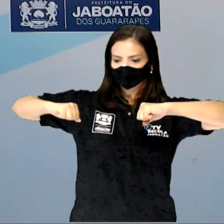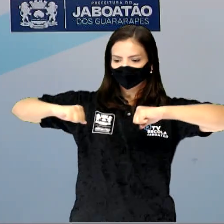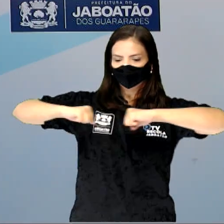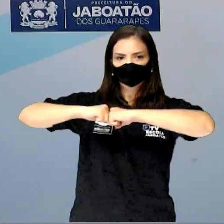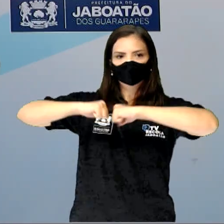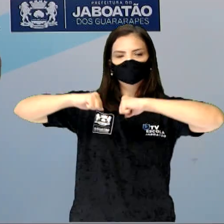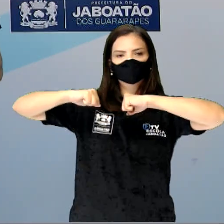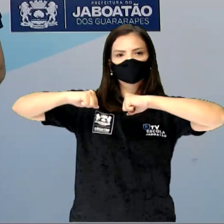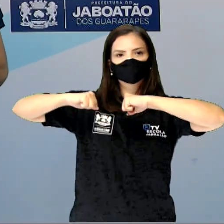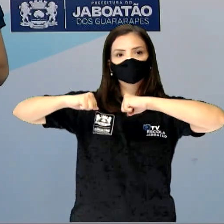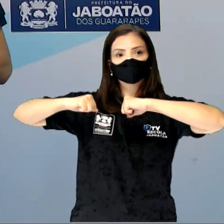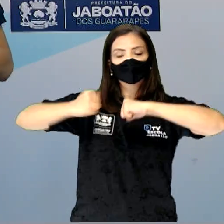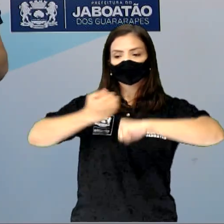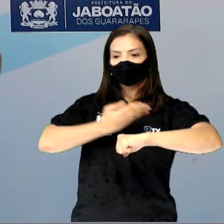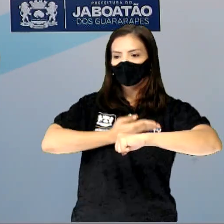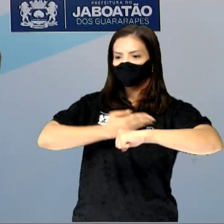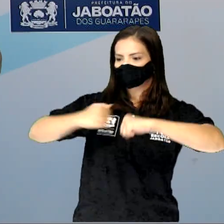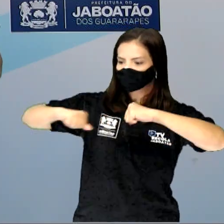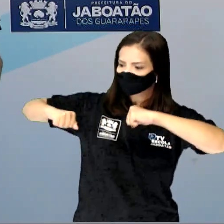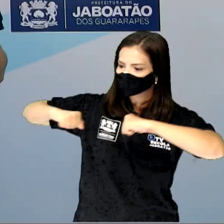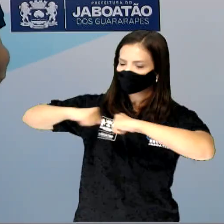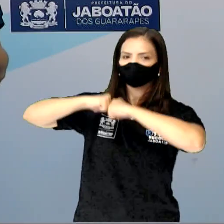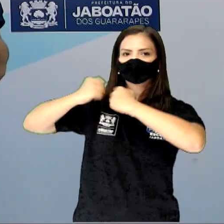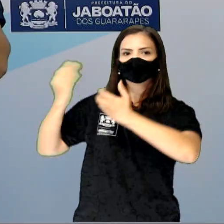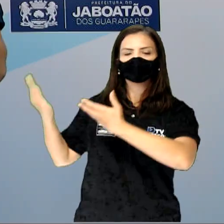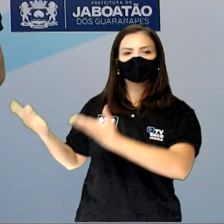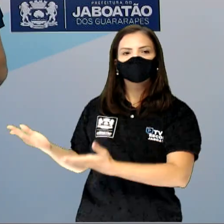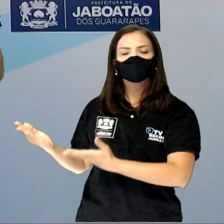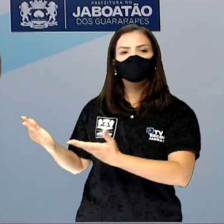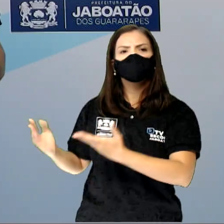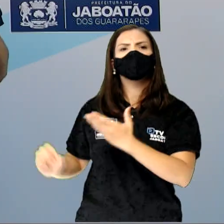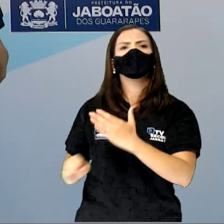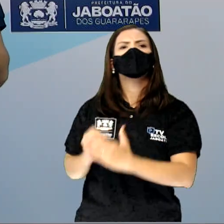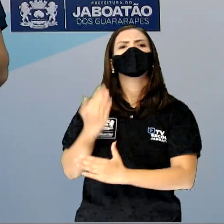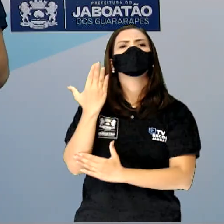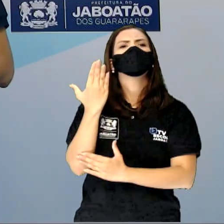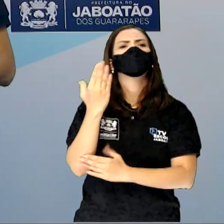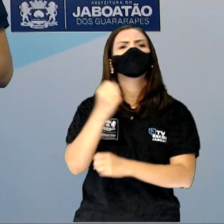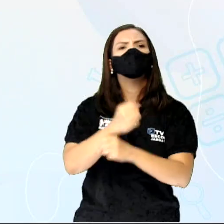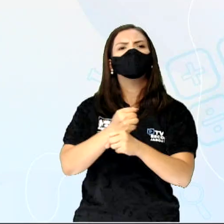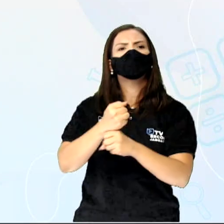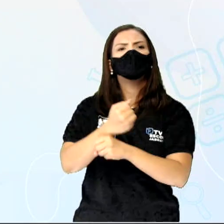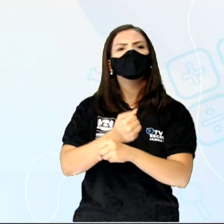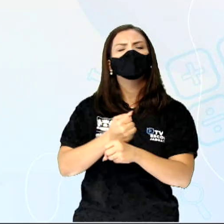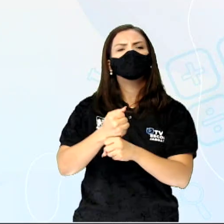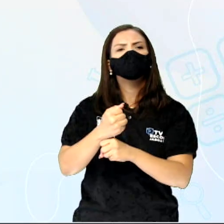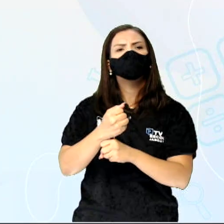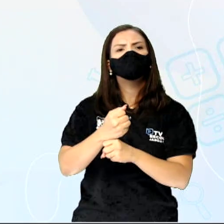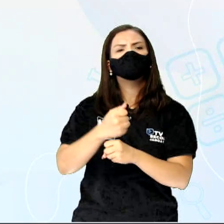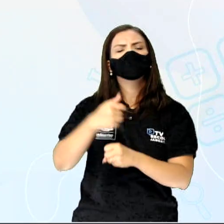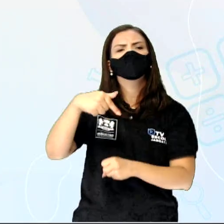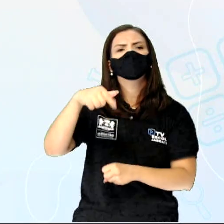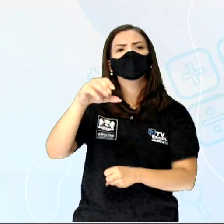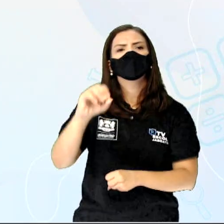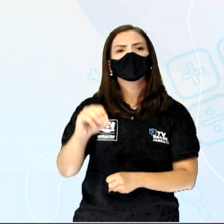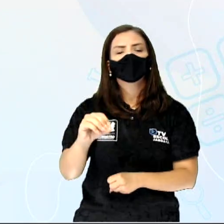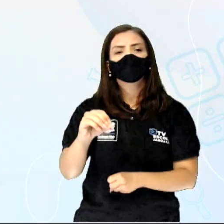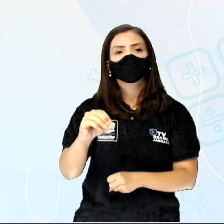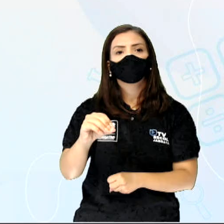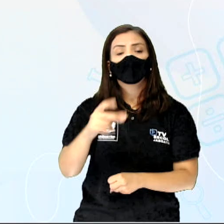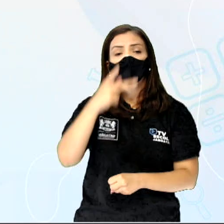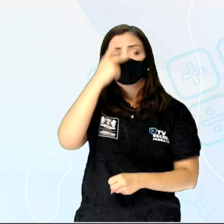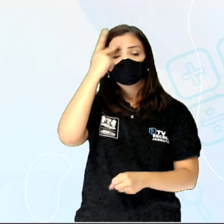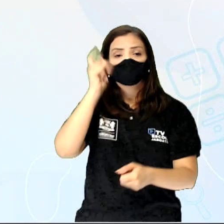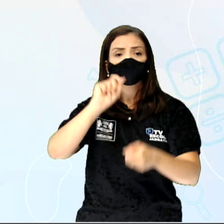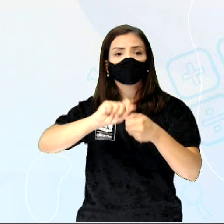tuf, com o colega, o soquinho. Ele foi criado nos anos 70 pelos boxeadores.